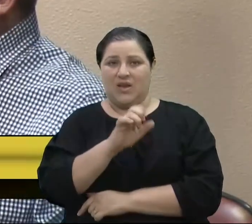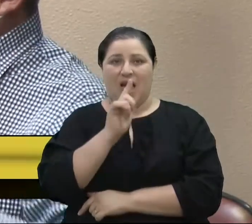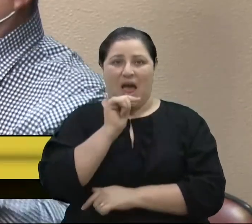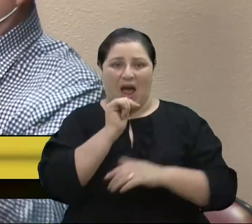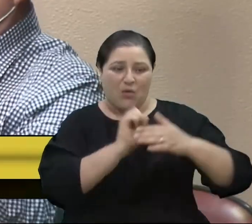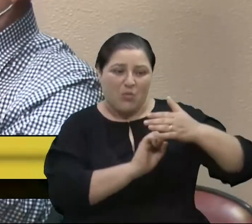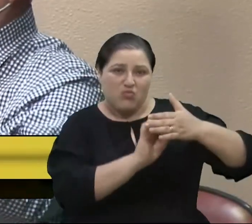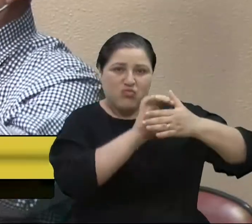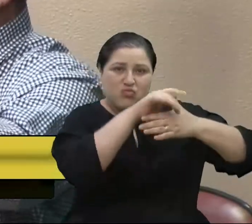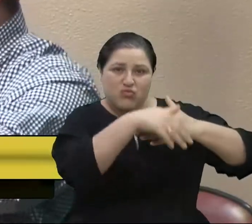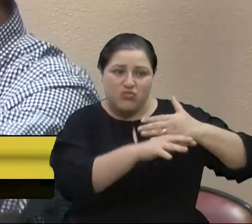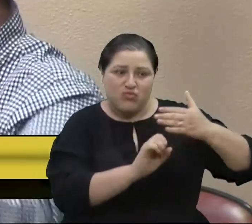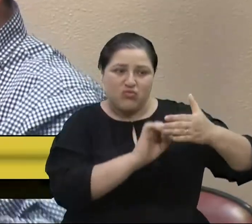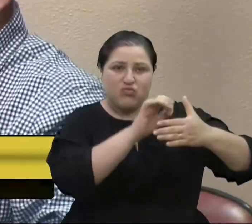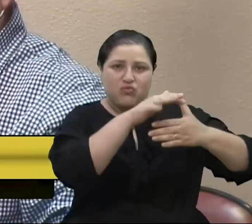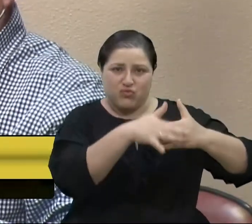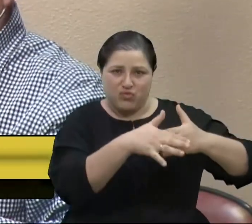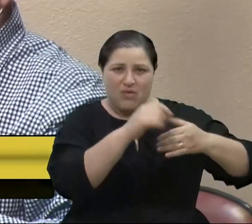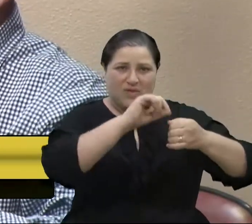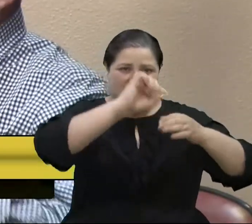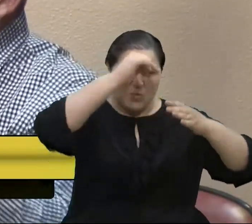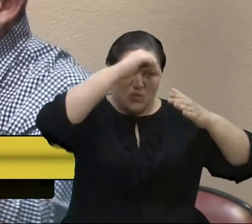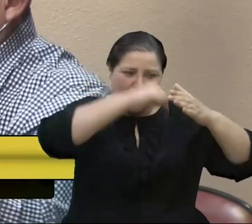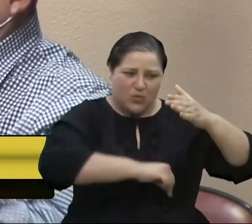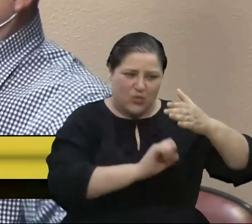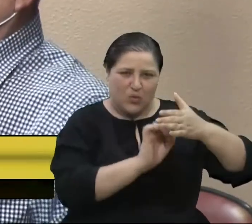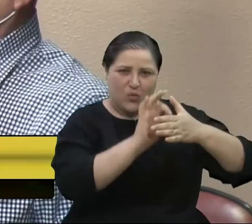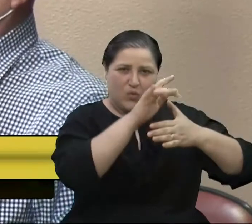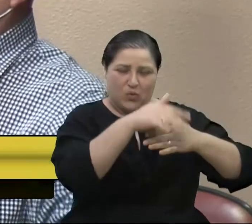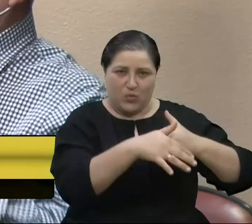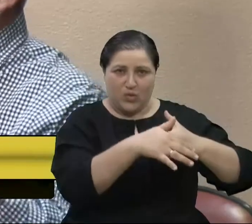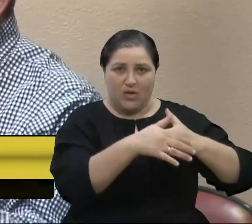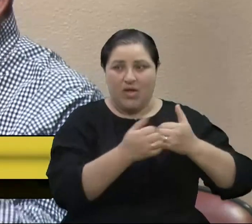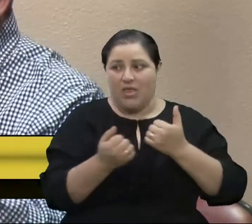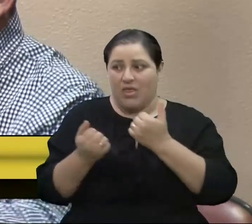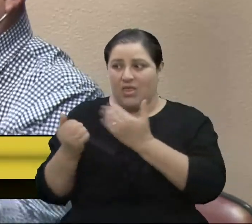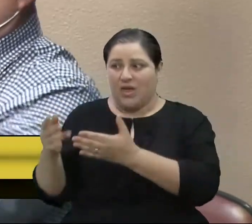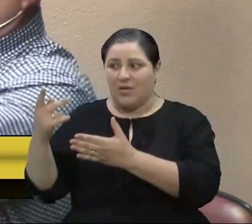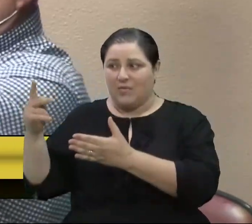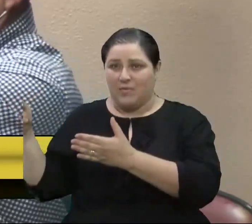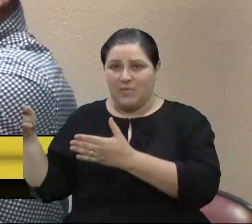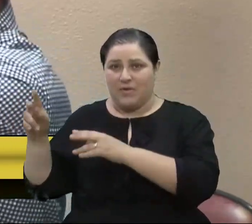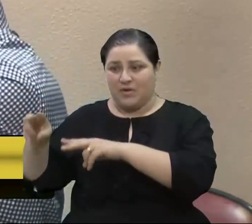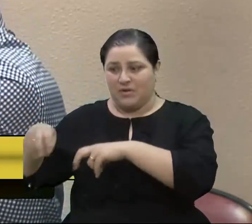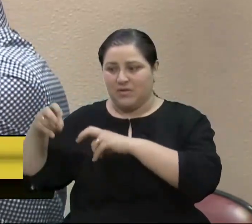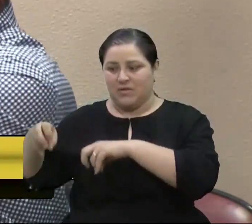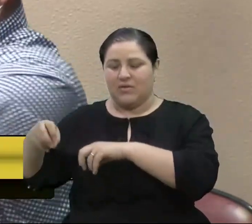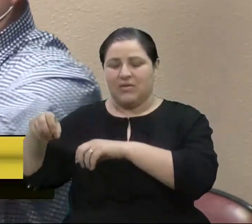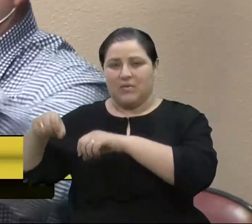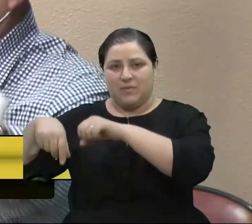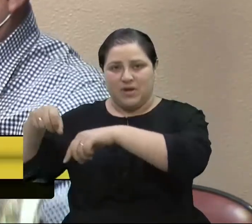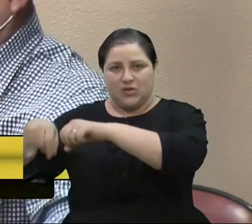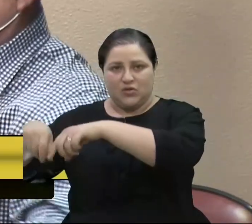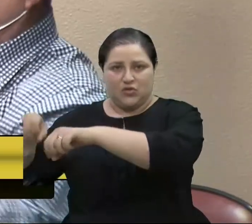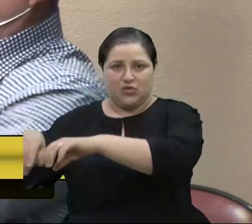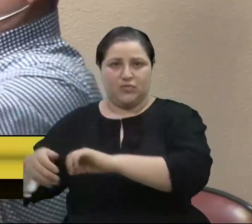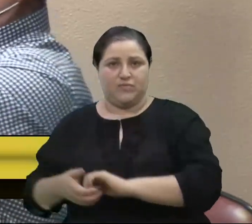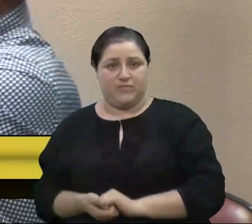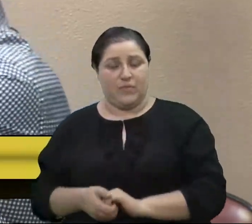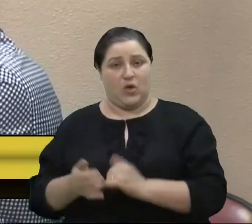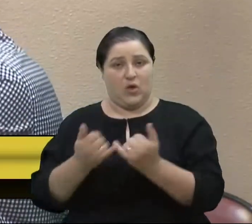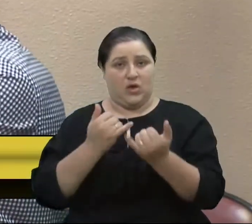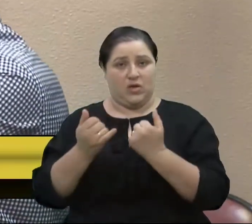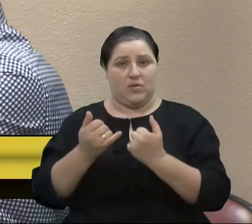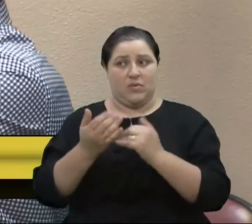os agricultores para fazer plantios, um exemplo eu vou dar, seis meses que foi na terceira légua, junto com a minha assessora,